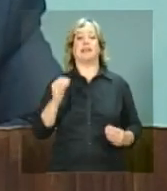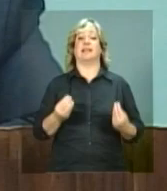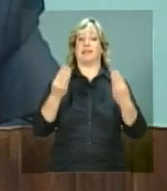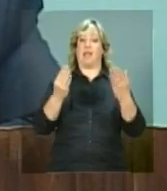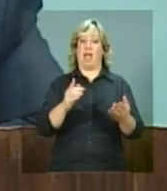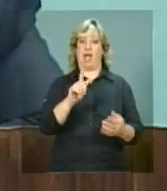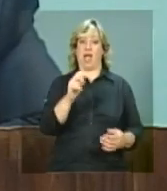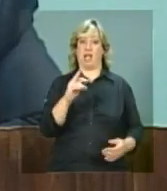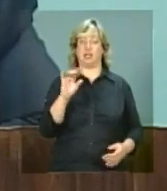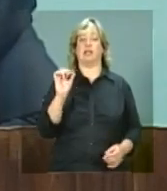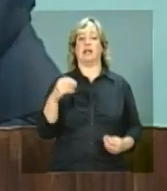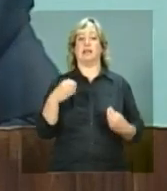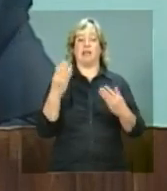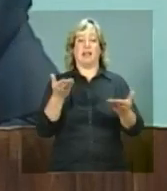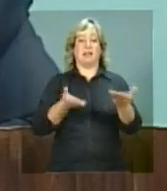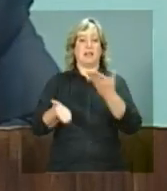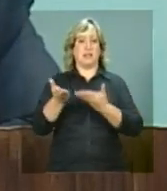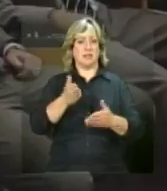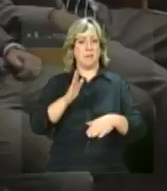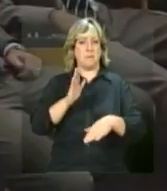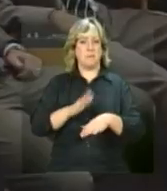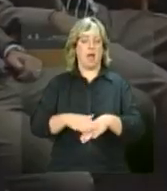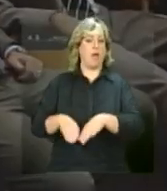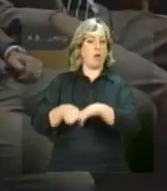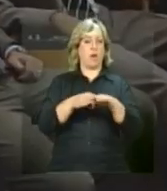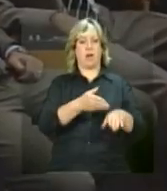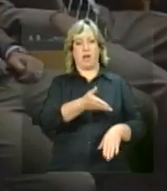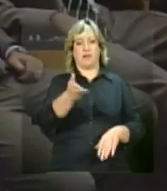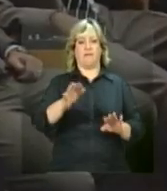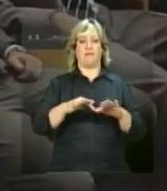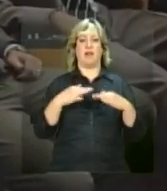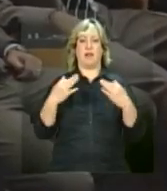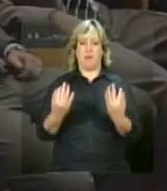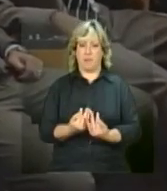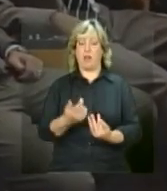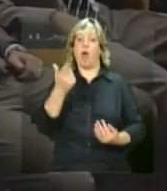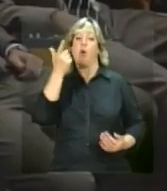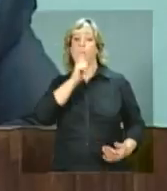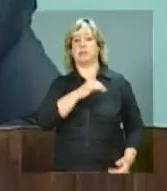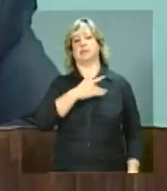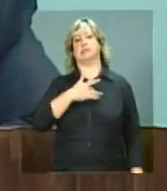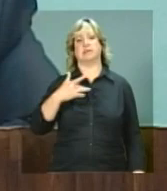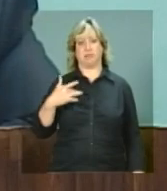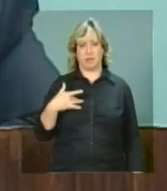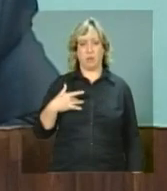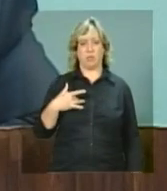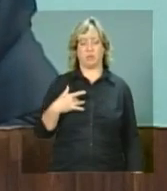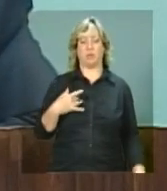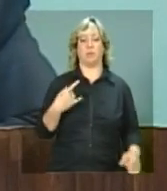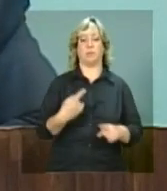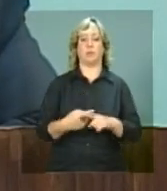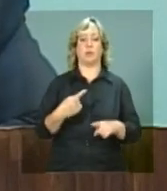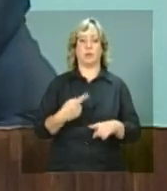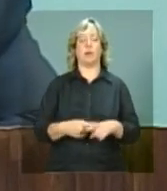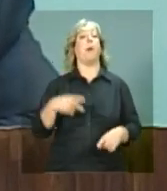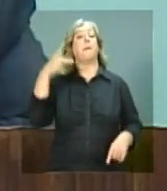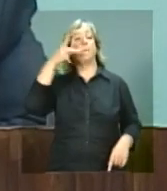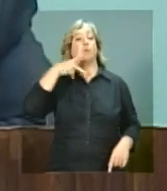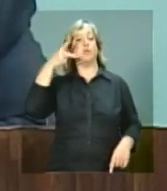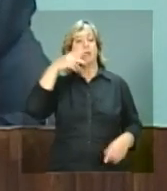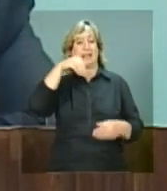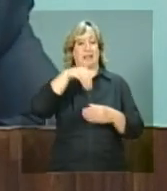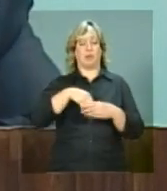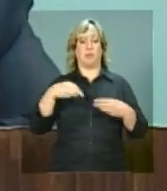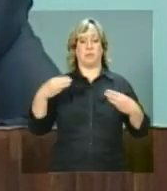atenção mais equânime para essas famílias para o conjunto dos serviços de acesso ao serviço de saúde. Ao mesmo tempo, o conjunto das políticas do Ministério, em